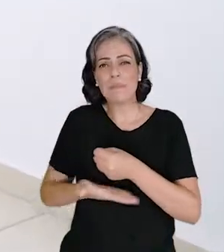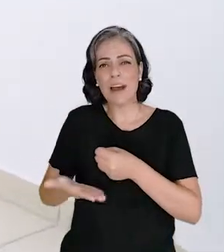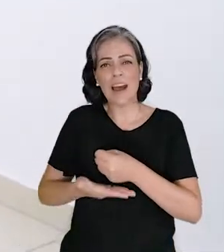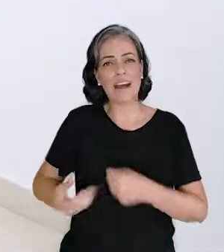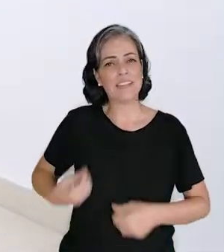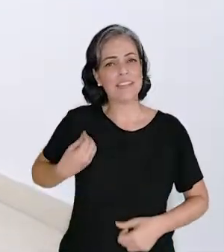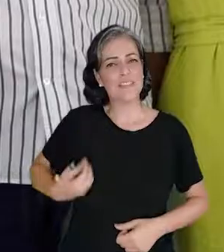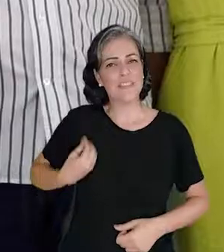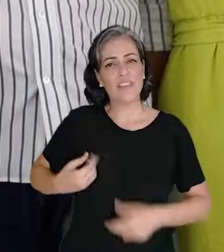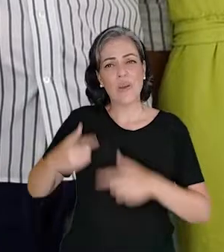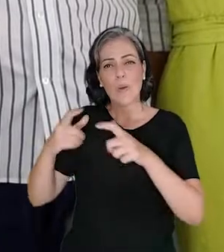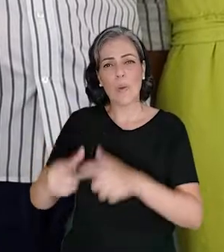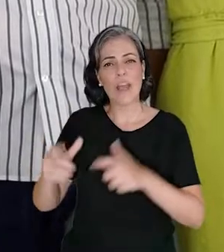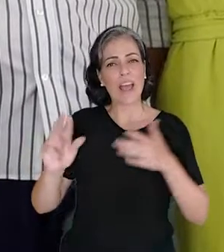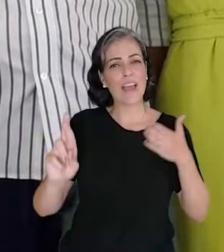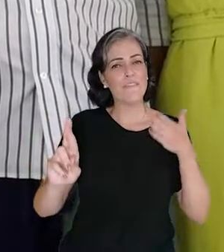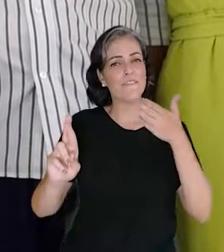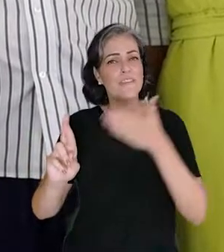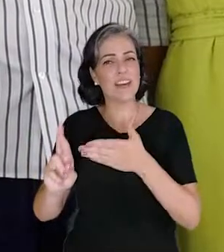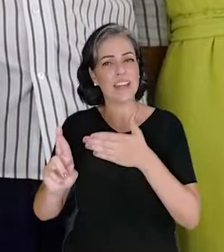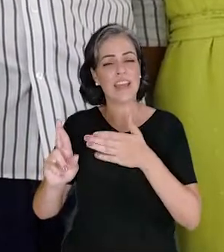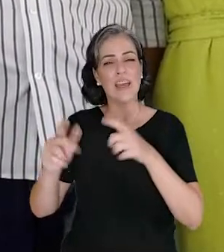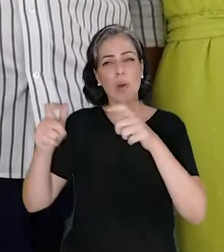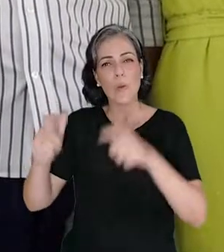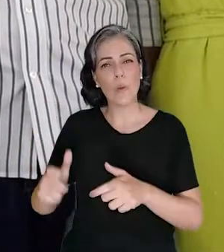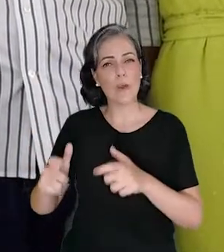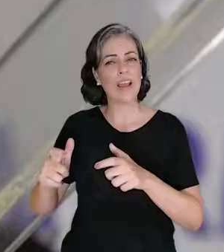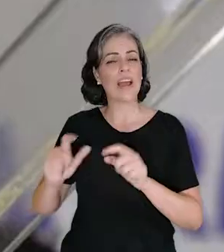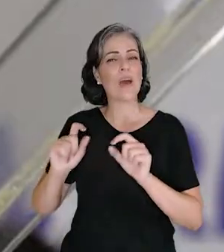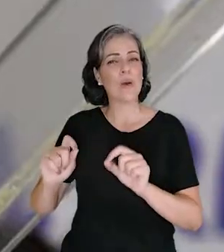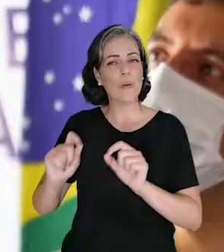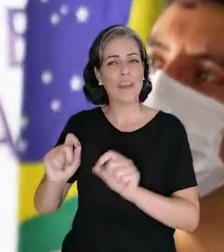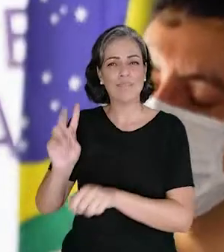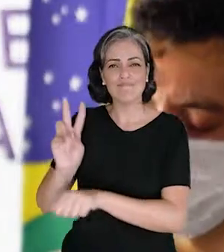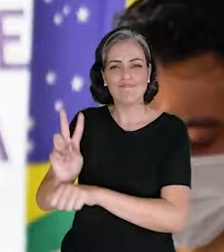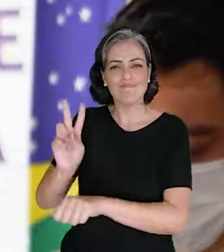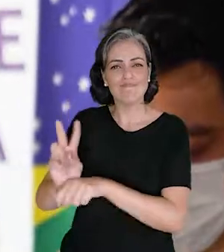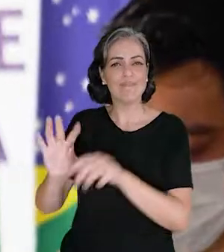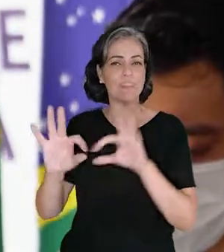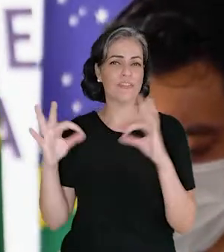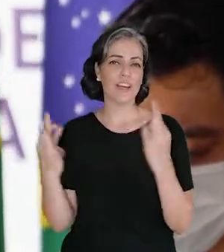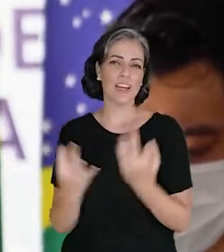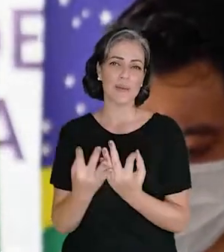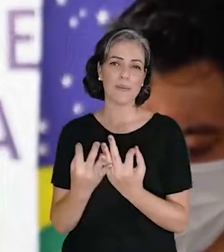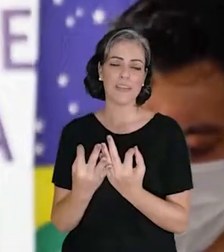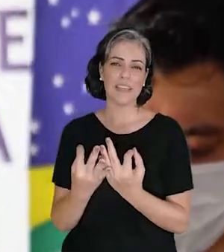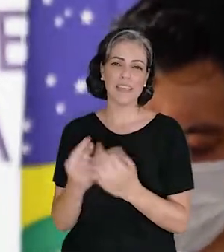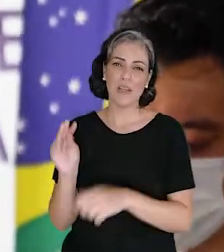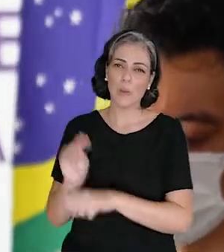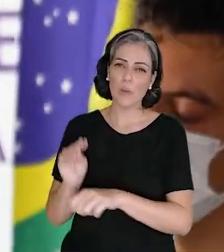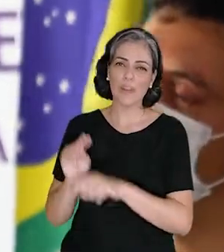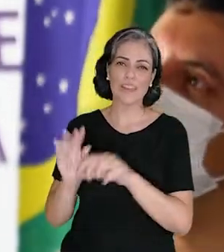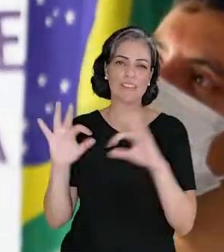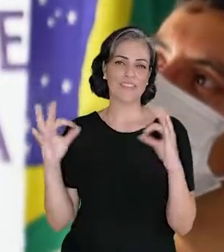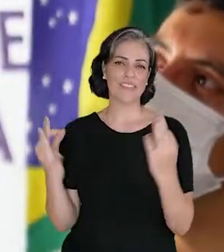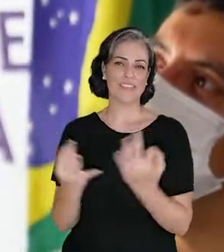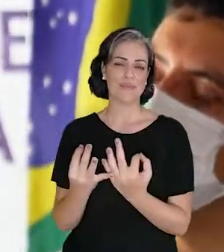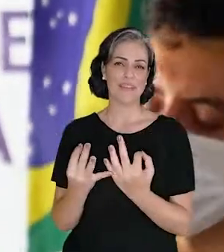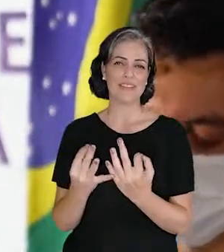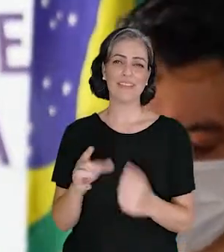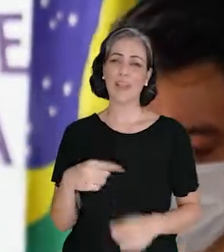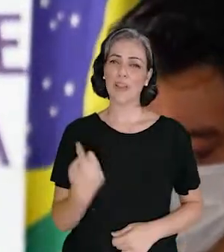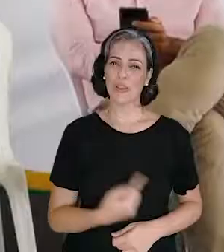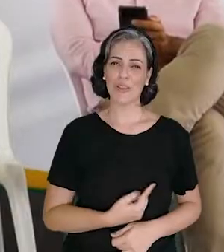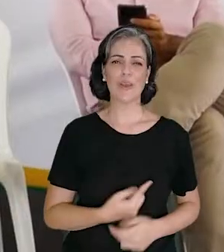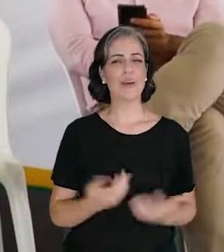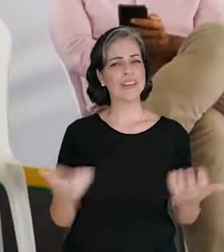que a casa é o porto seguro para criar família. Porque nós fazemos questão, sempre